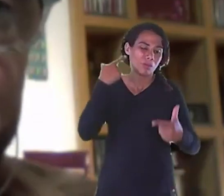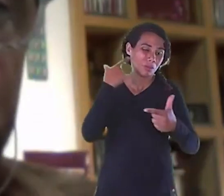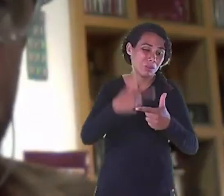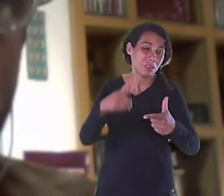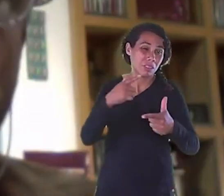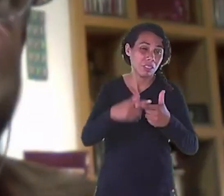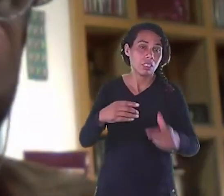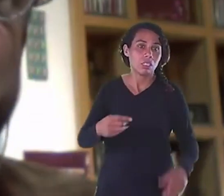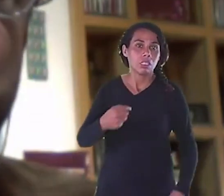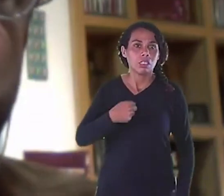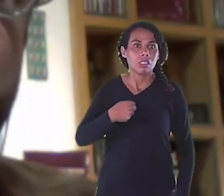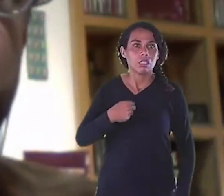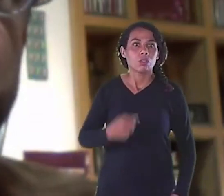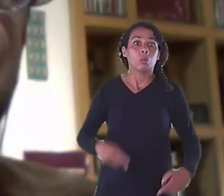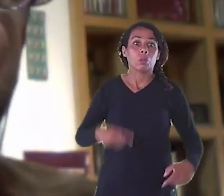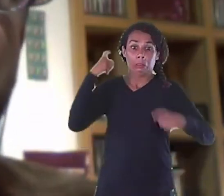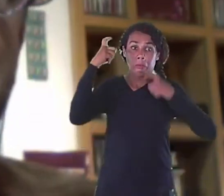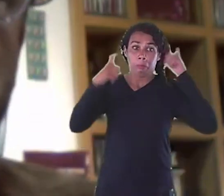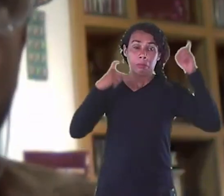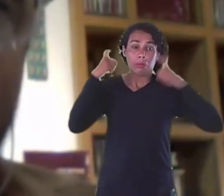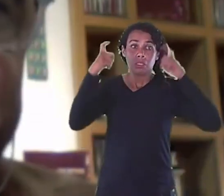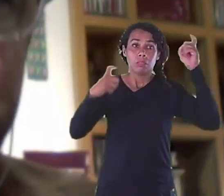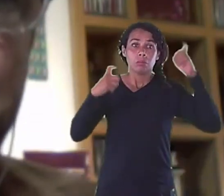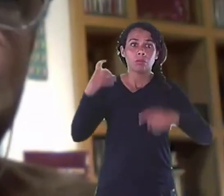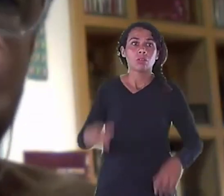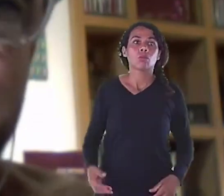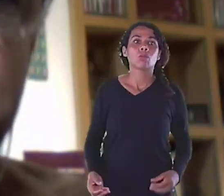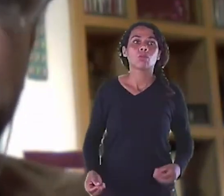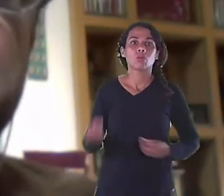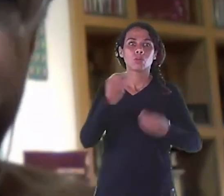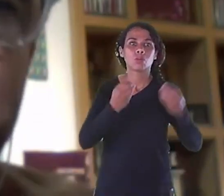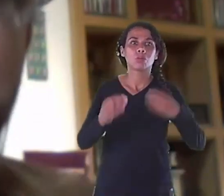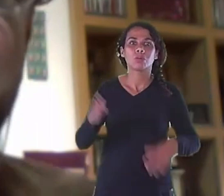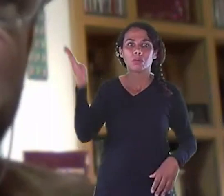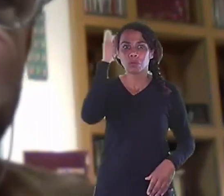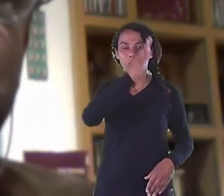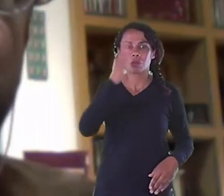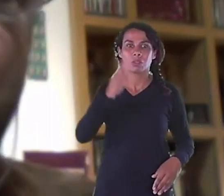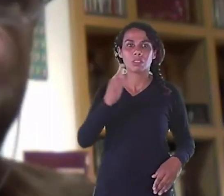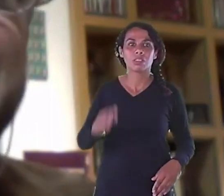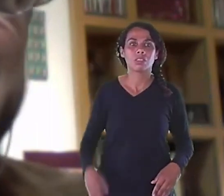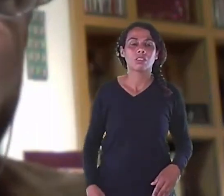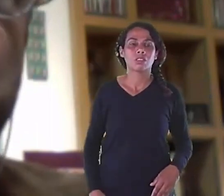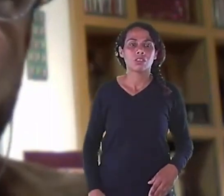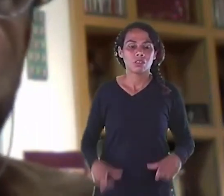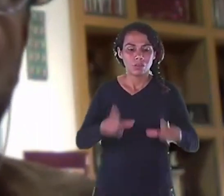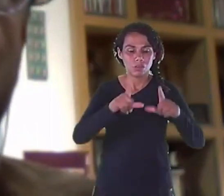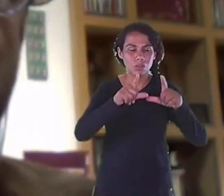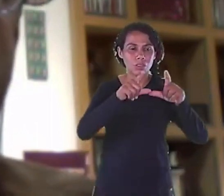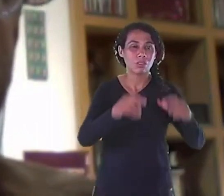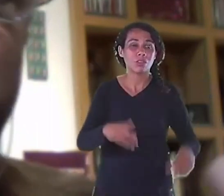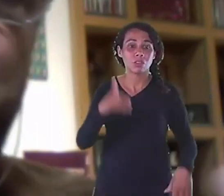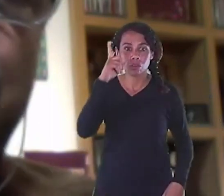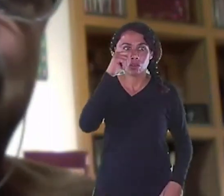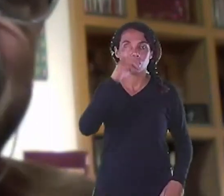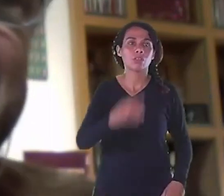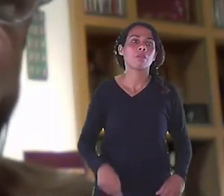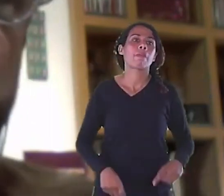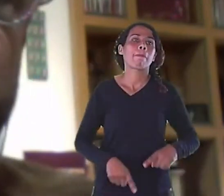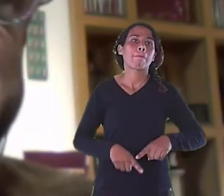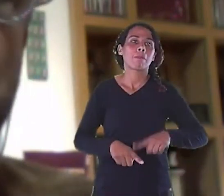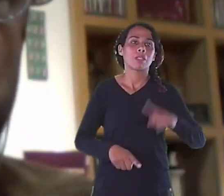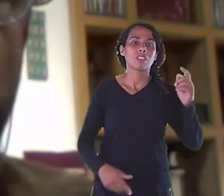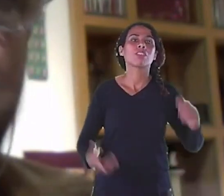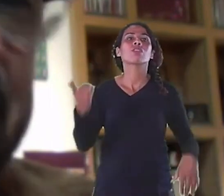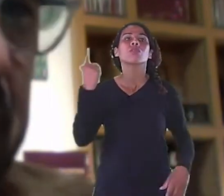voltar Eu não sabia Se eu ia rever de novo O Brasil Meus amigos Minha família Então foi muito pesado E eu acompanhava Todos os